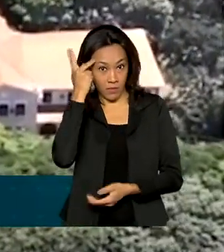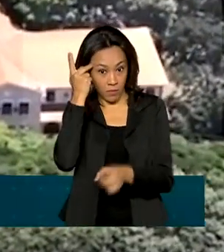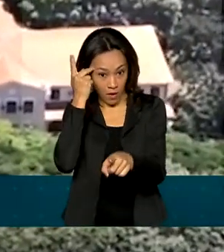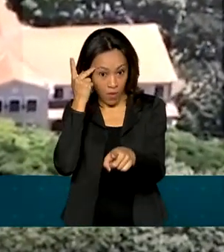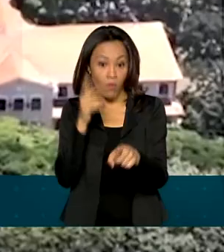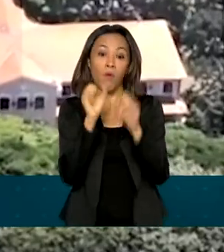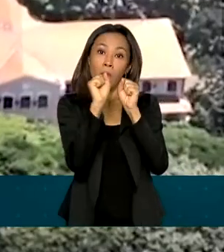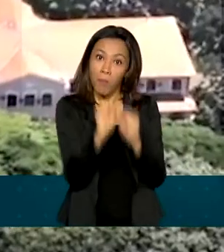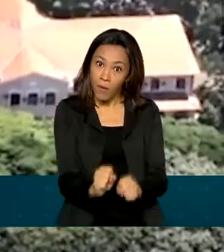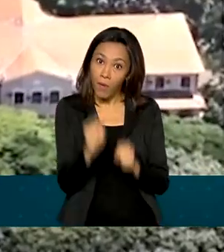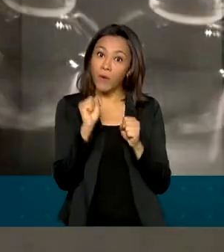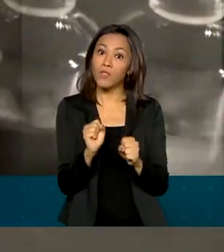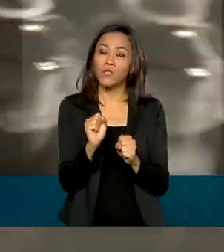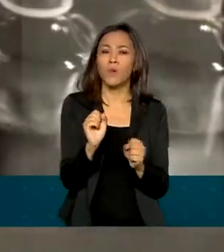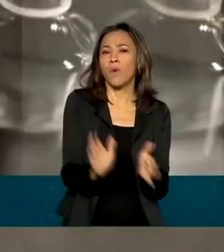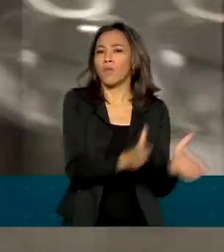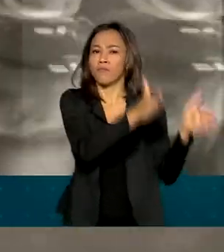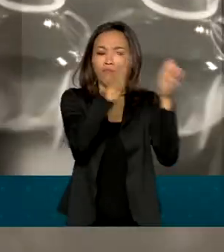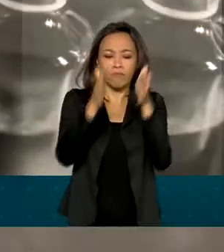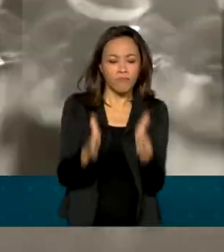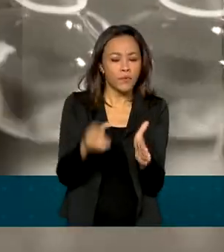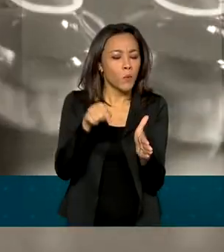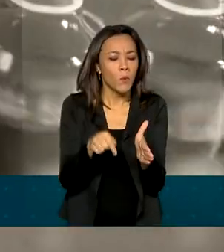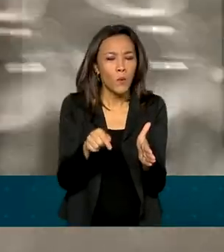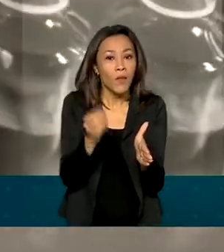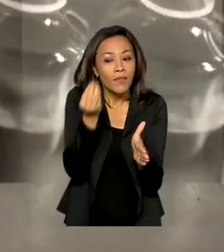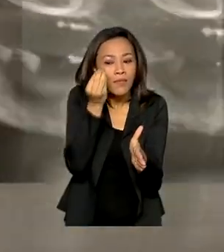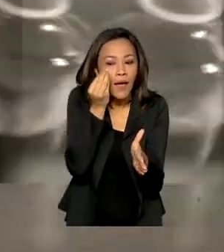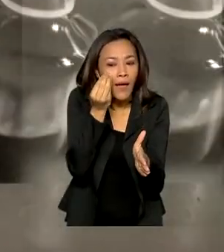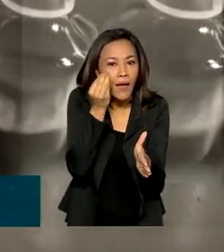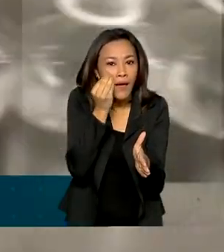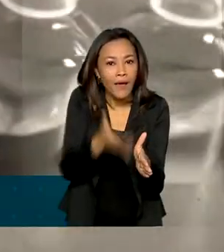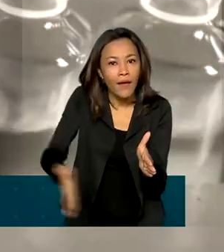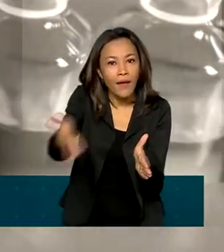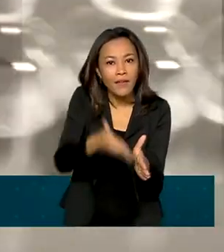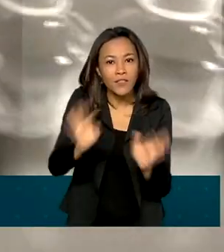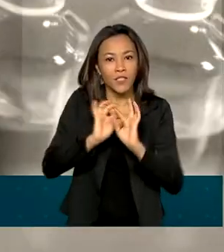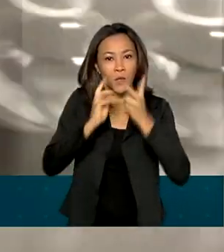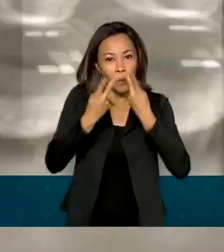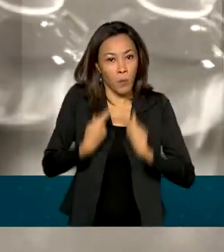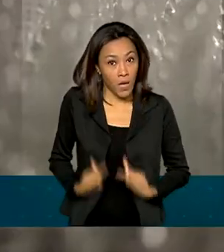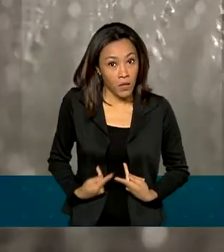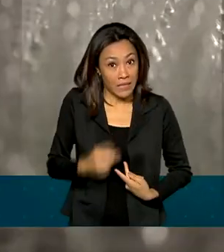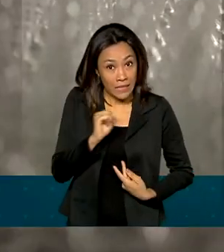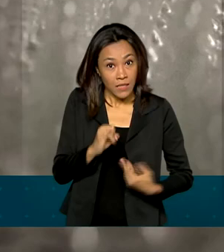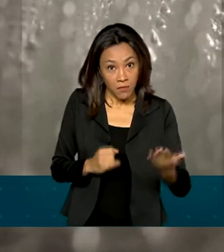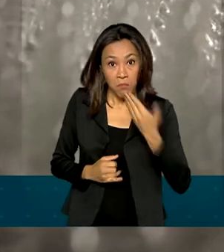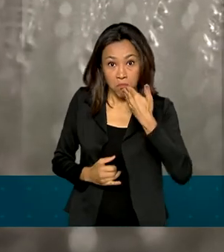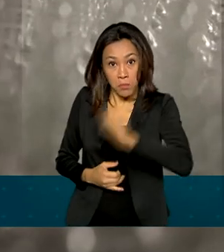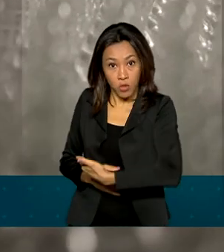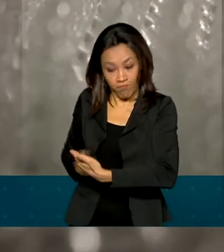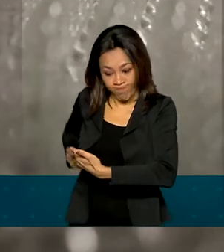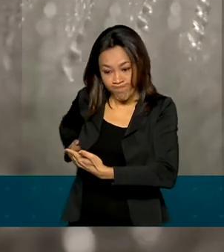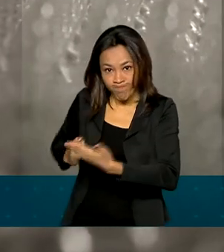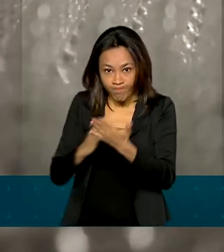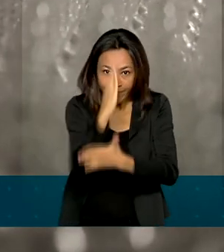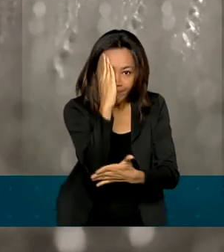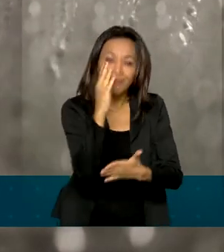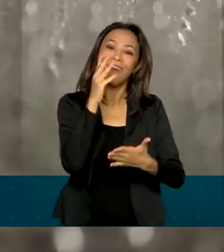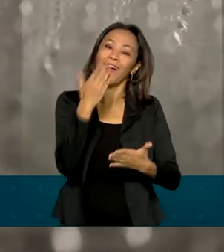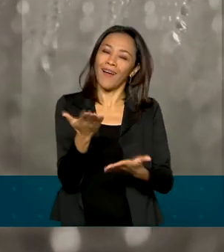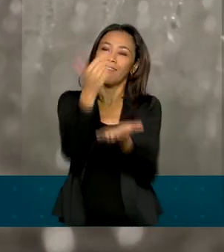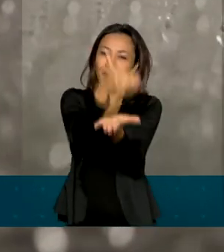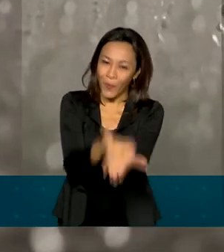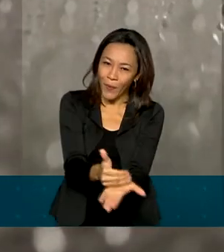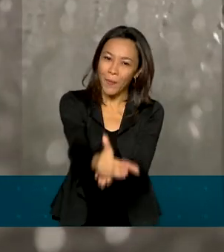pode entrar em uma nova fase, a de testes clínicos em humanos. Se o pedido for aprovado, o imunizante será